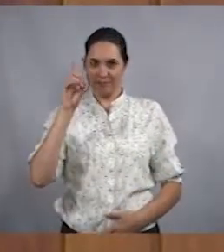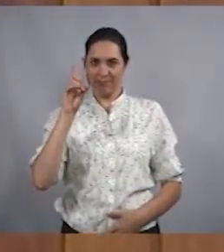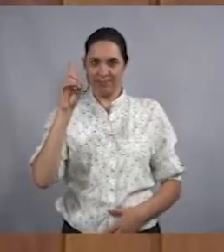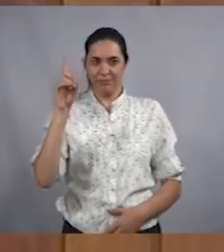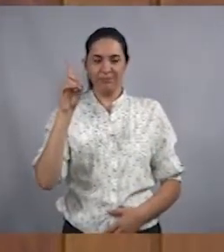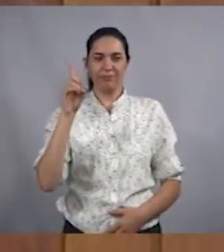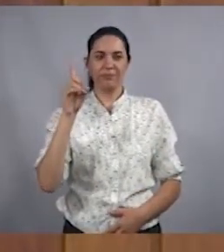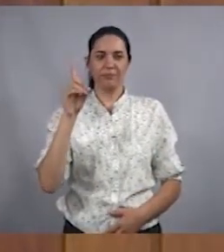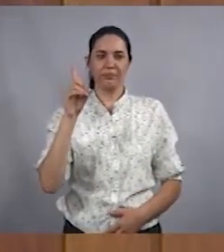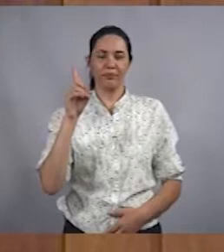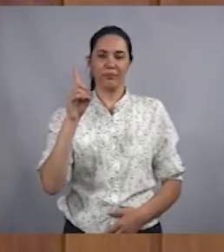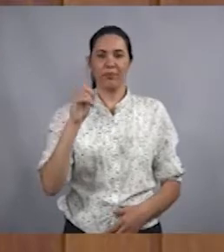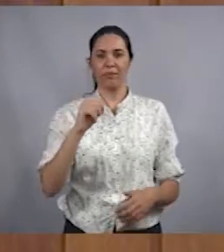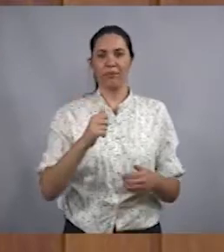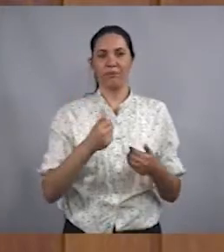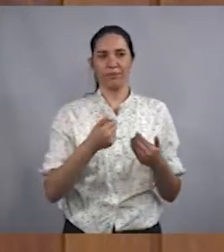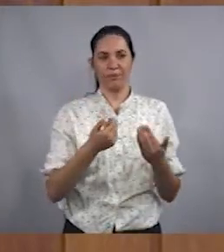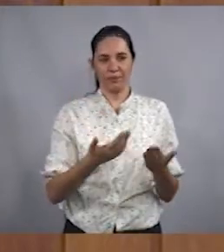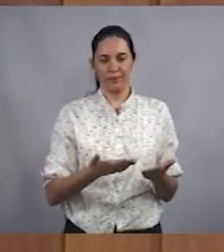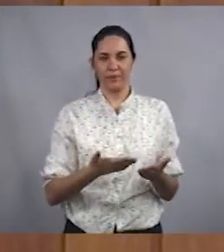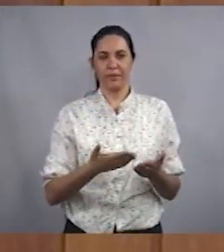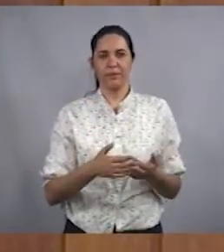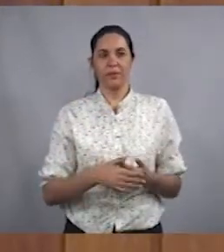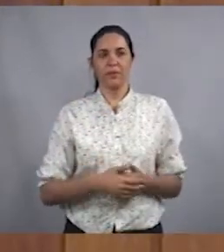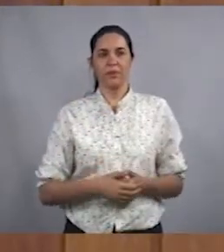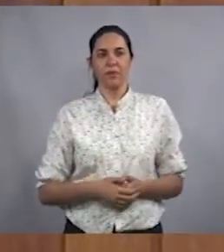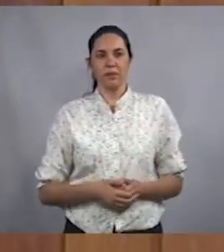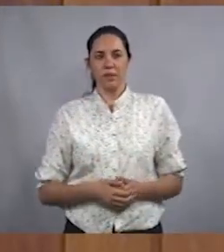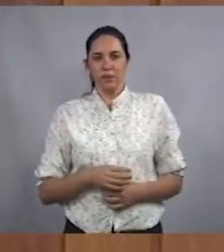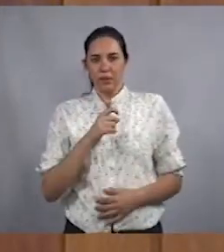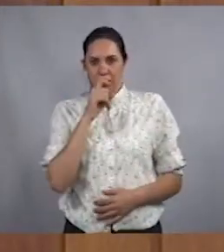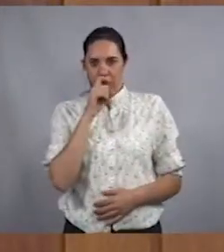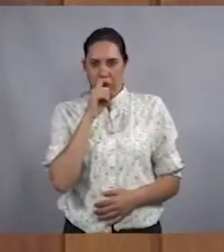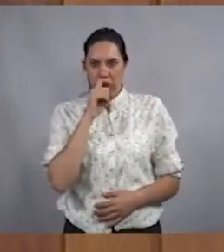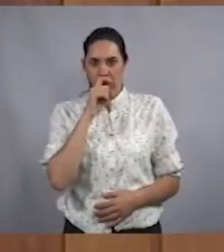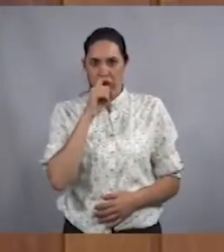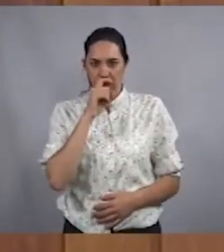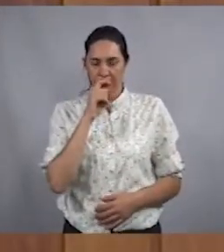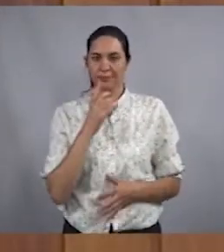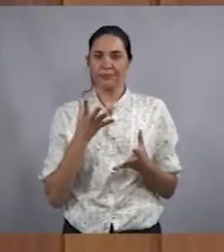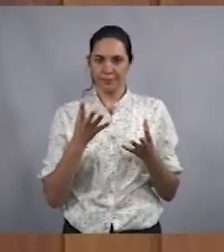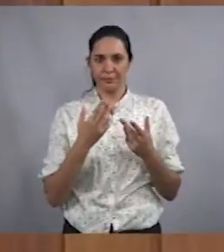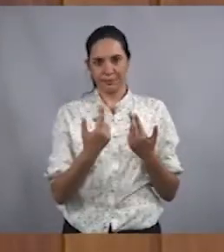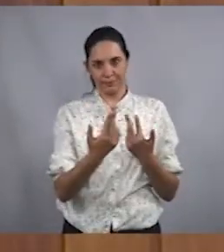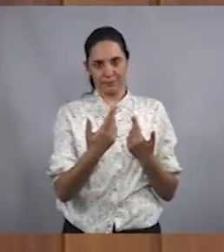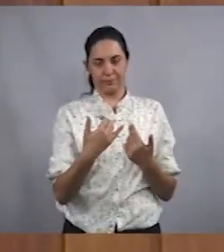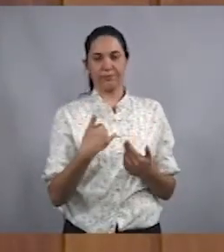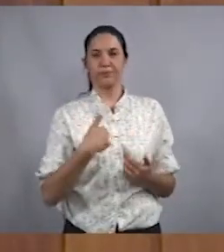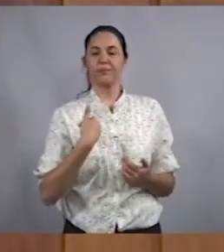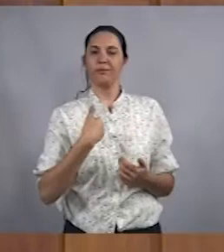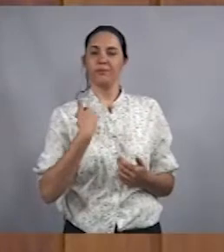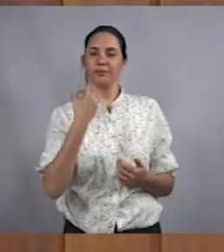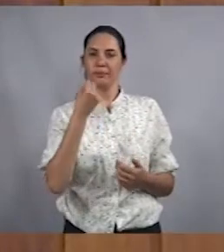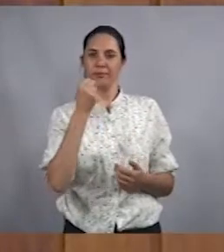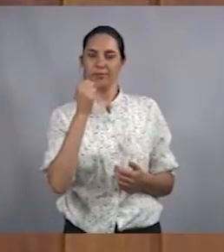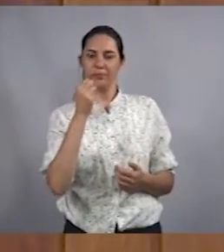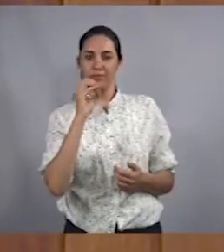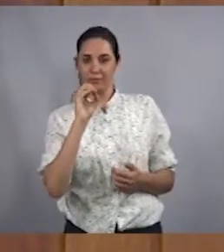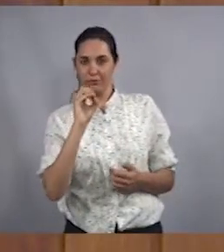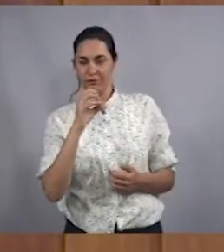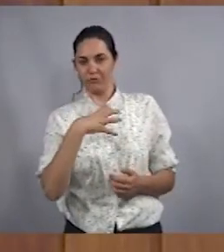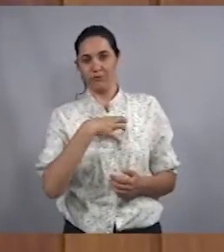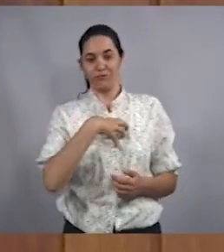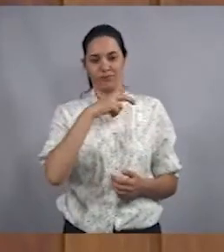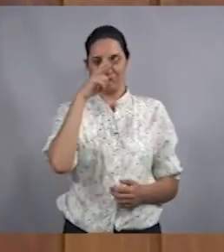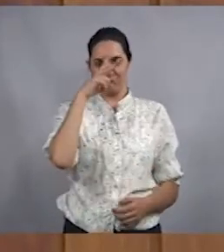proporcione, quando chegarmos e se chegarmos, espero que cheguemos, aos 80 anos, com a idade que o senhor está aí, com essa